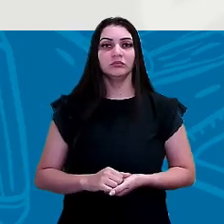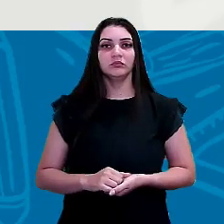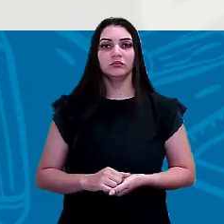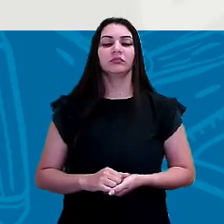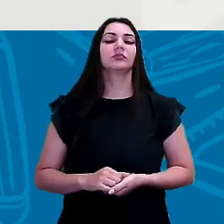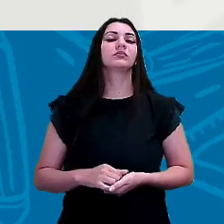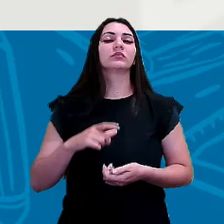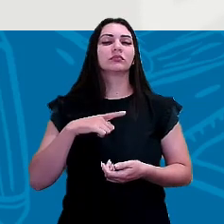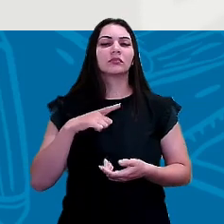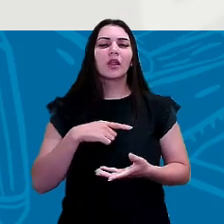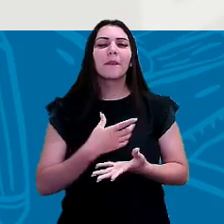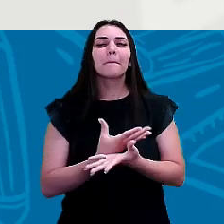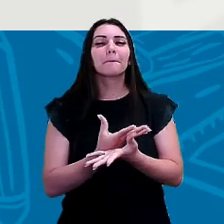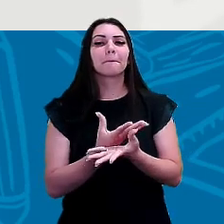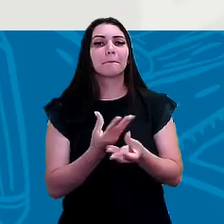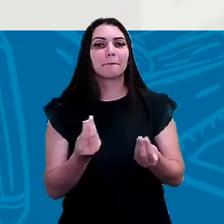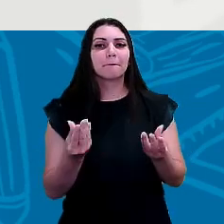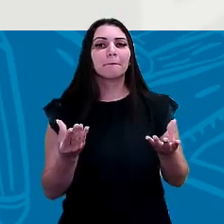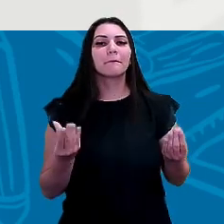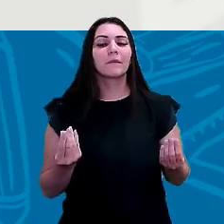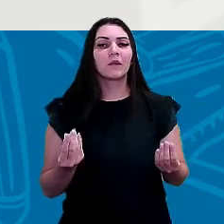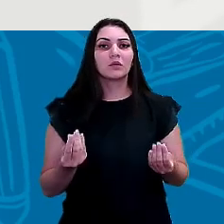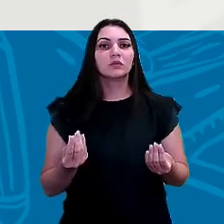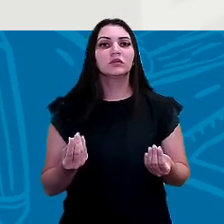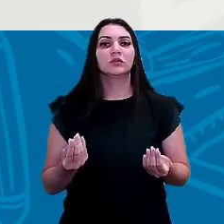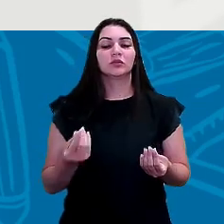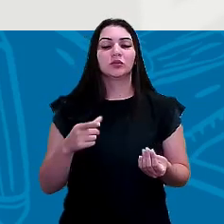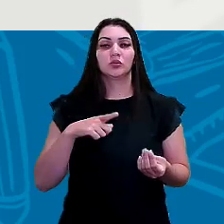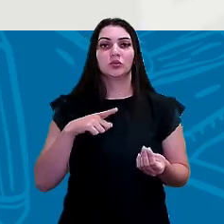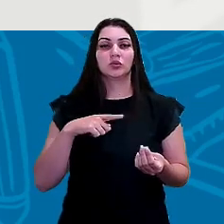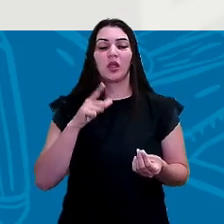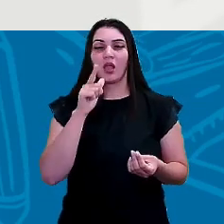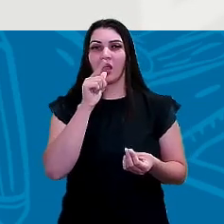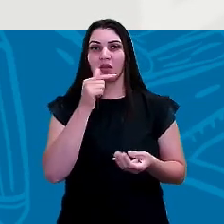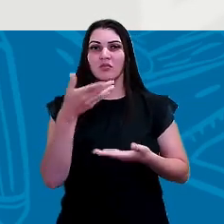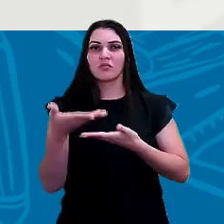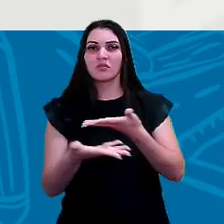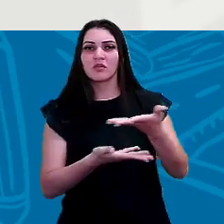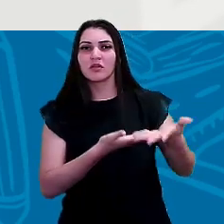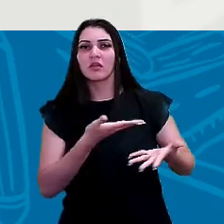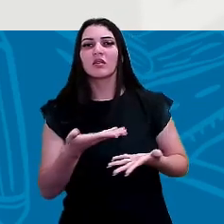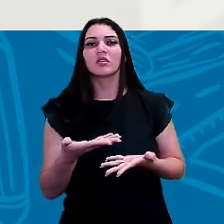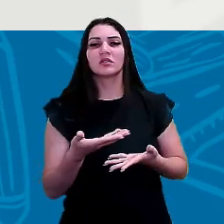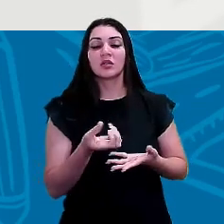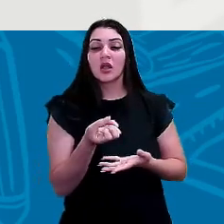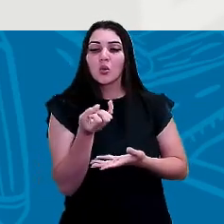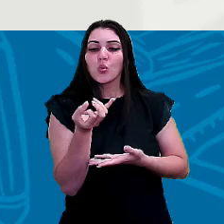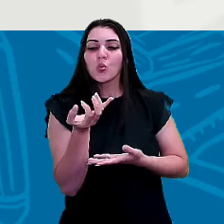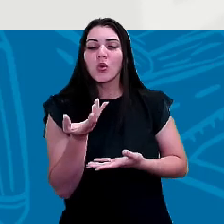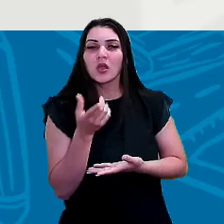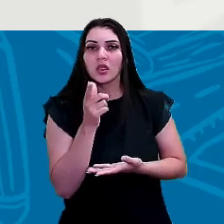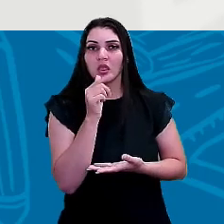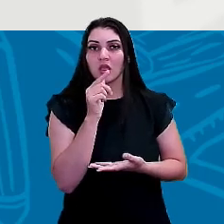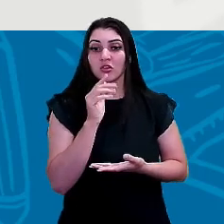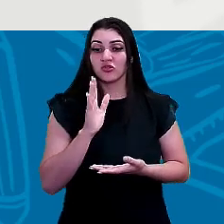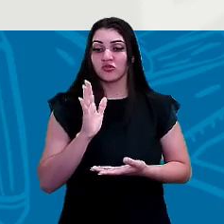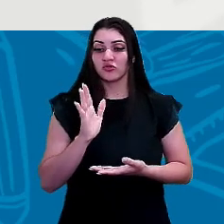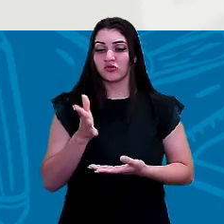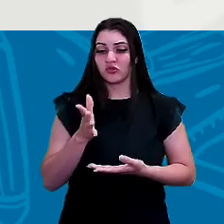vulnerabilidade né? de questão em relação a disponibilidade de água mas já